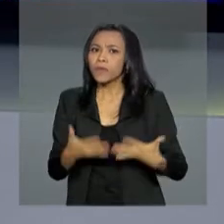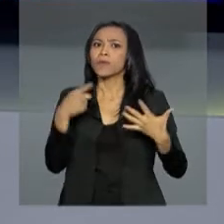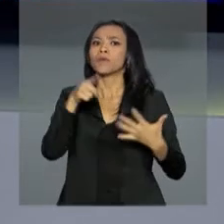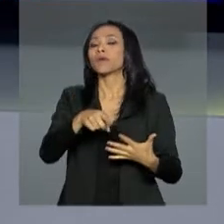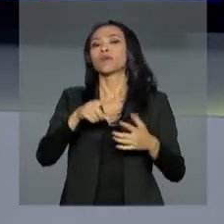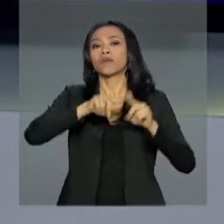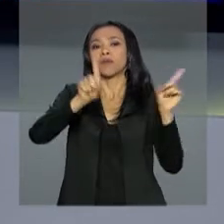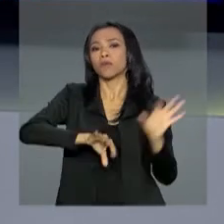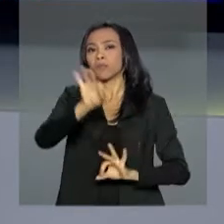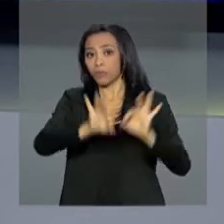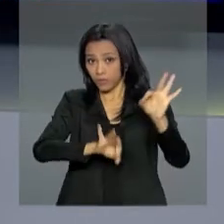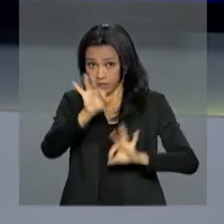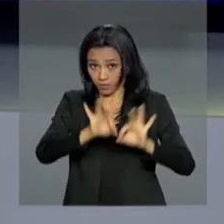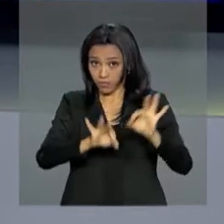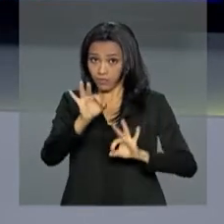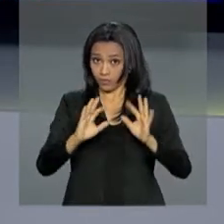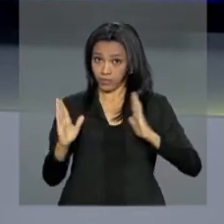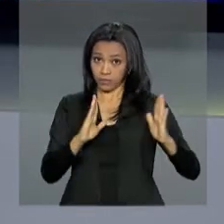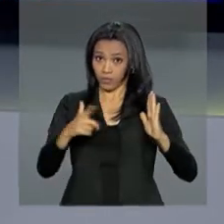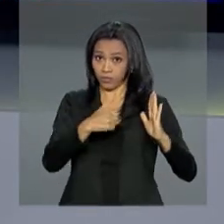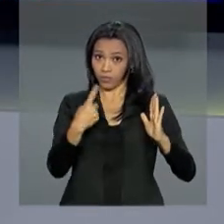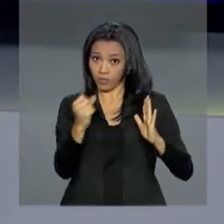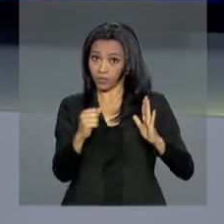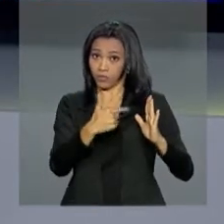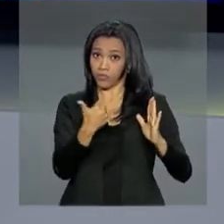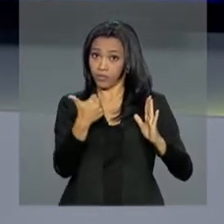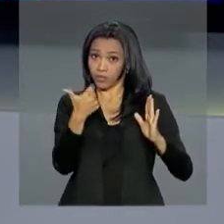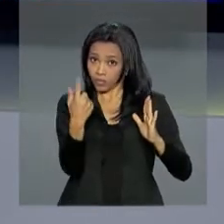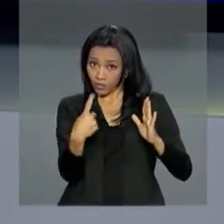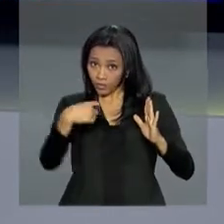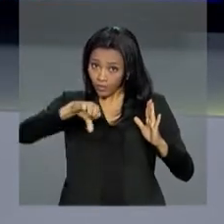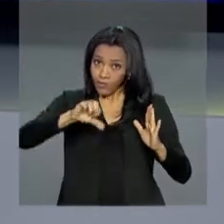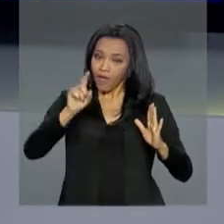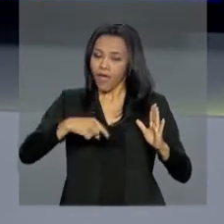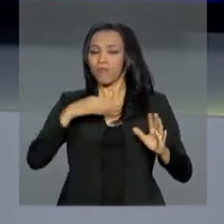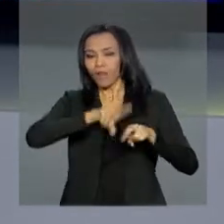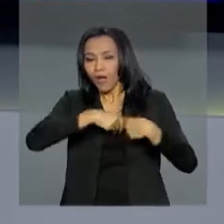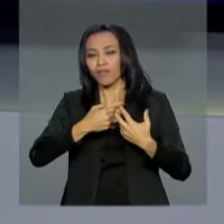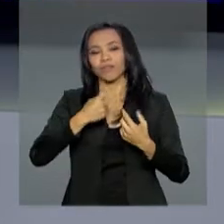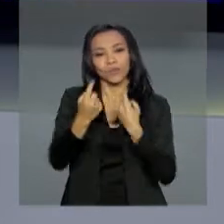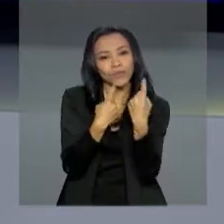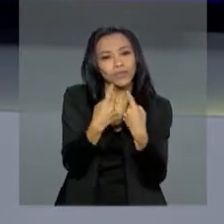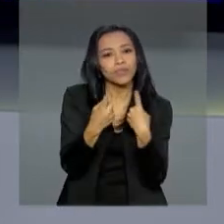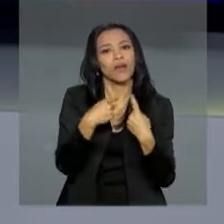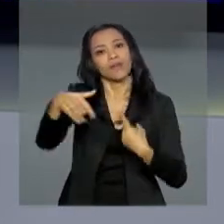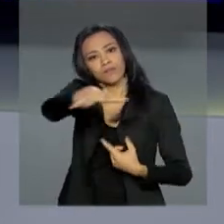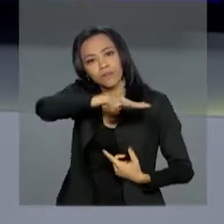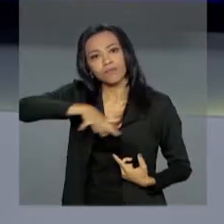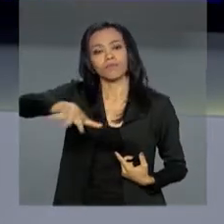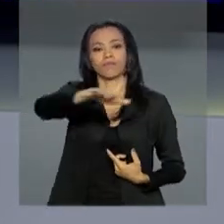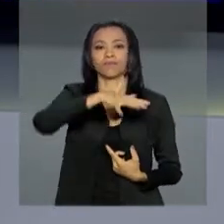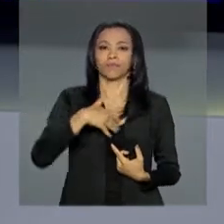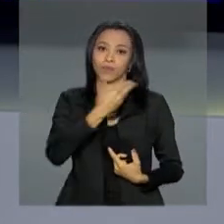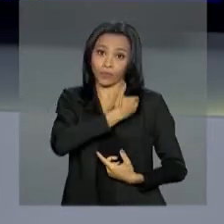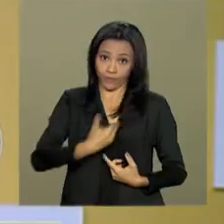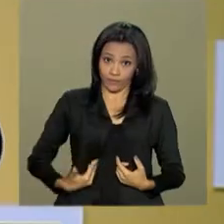Safra 2018-2019 é fruto de um amplo diálogo entre o governo e o setor agropecuário.